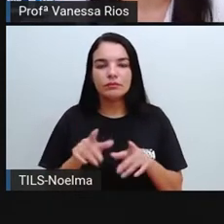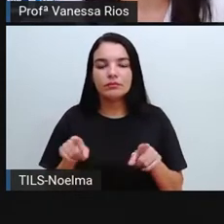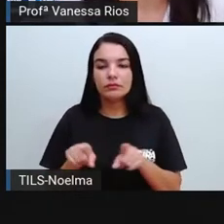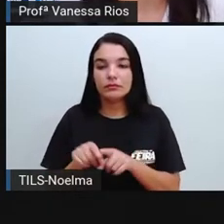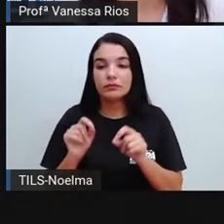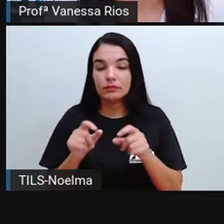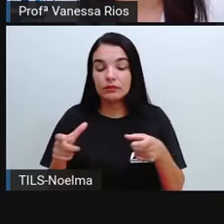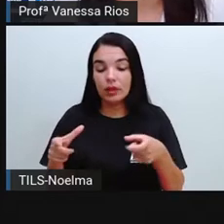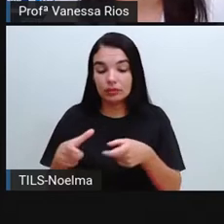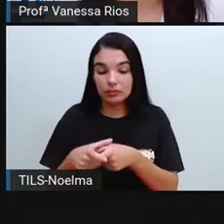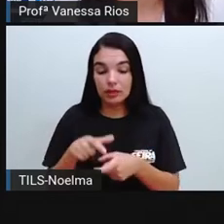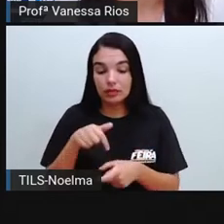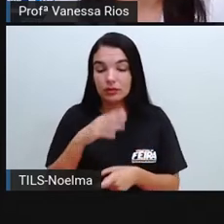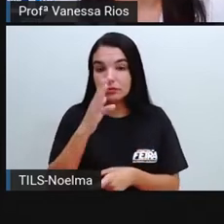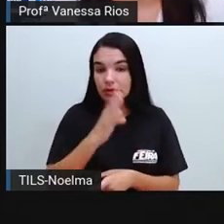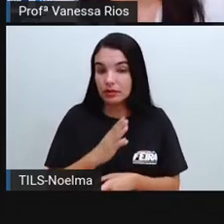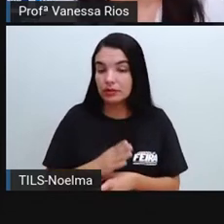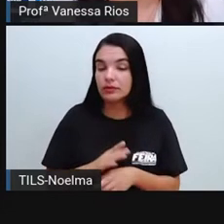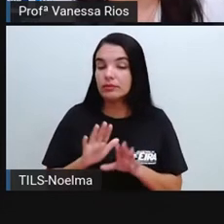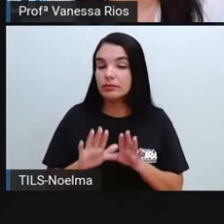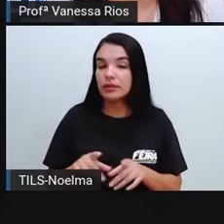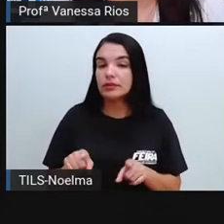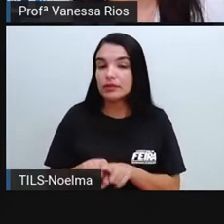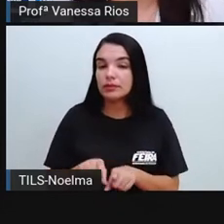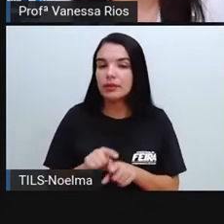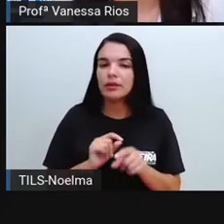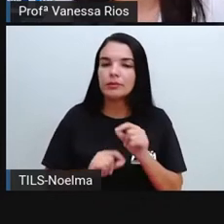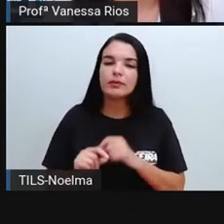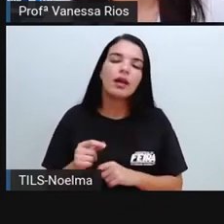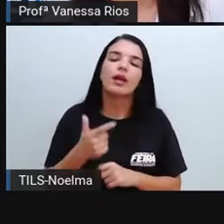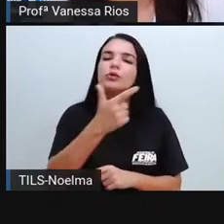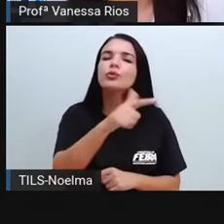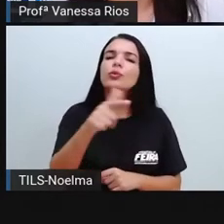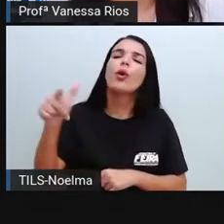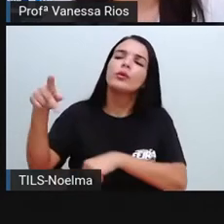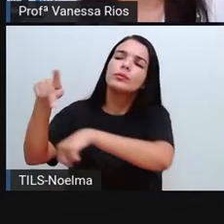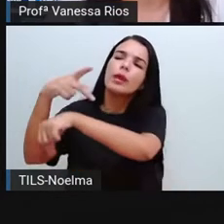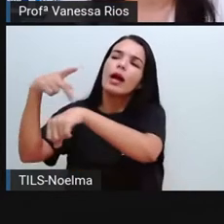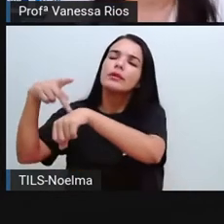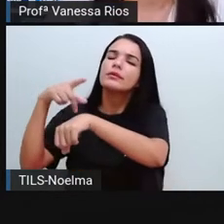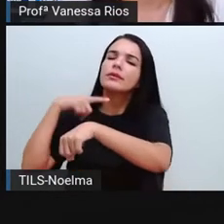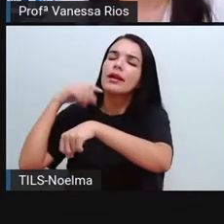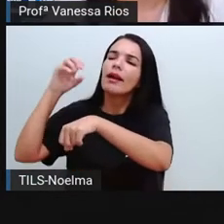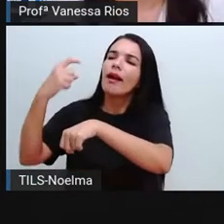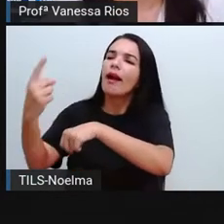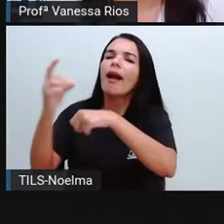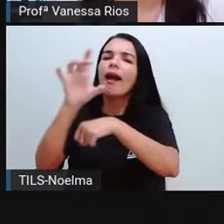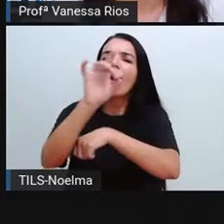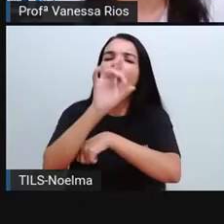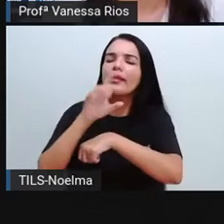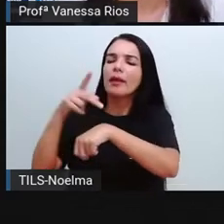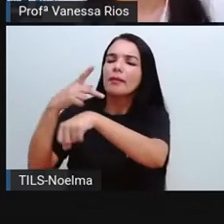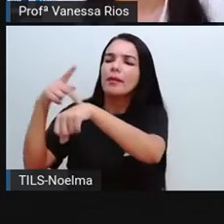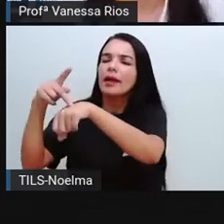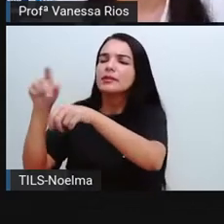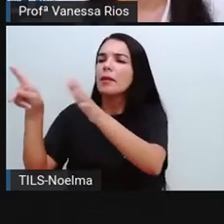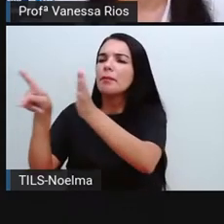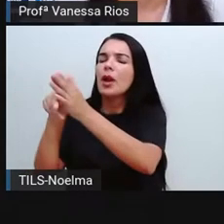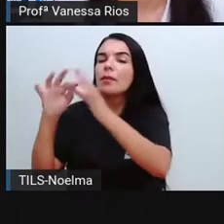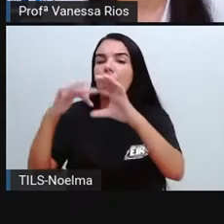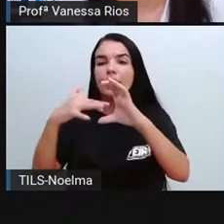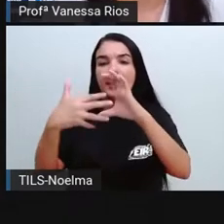né? Mas as pequenas produções também dos outros países, Cada um aí com as suas características,